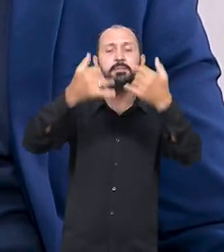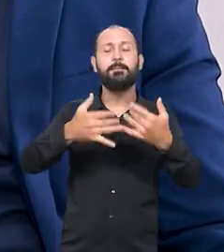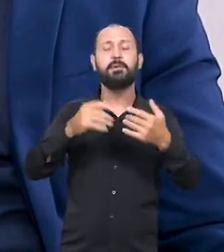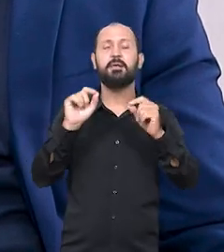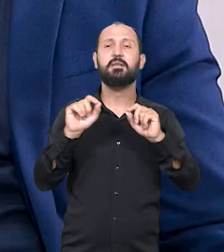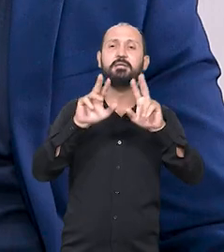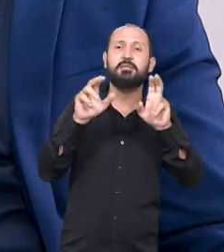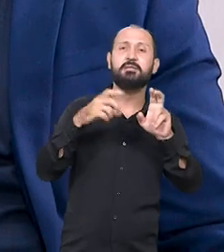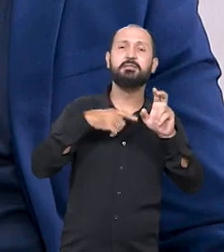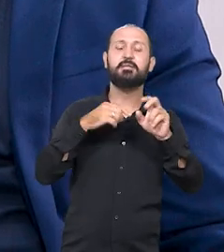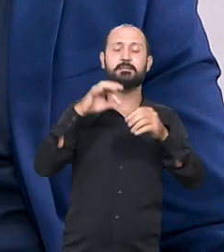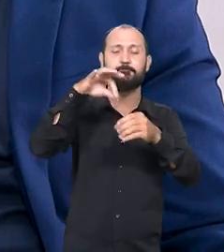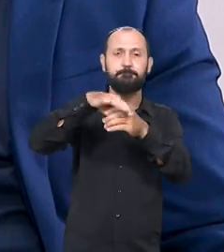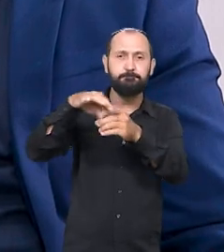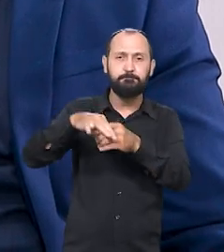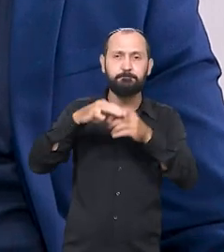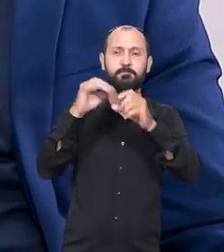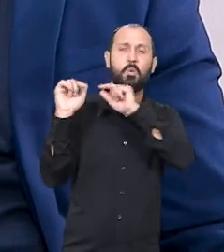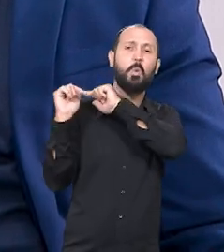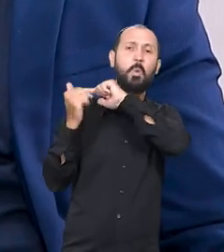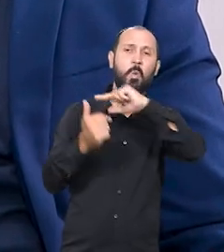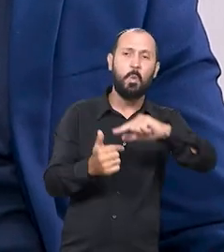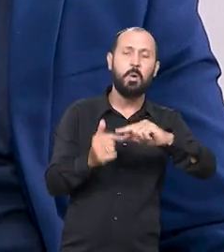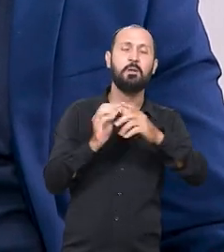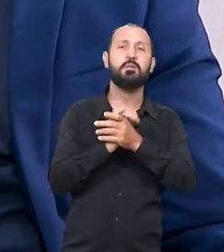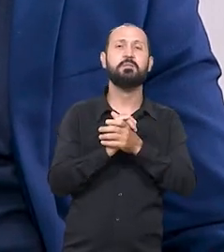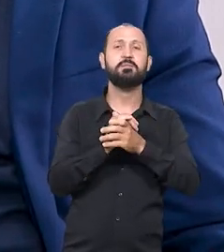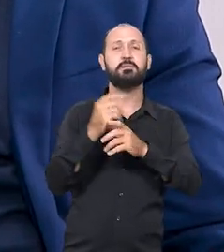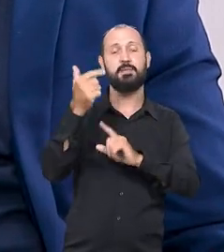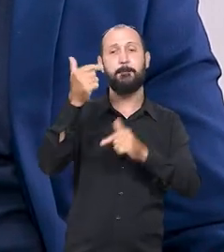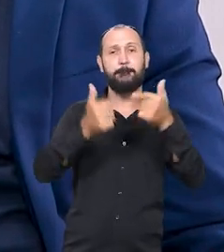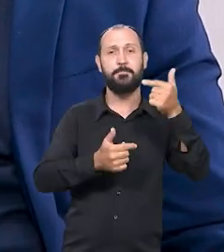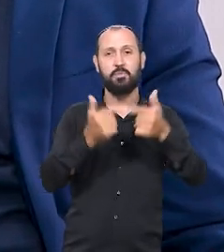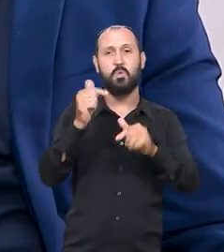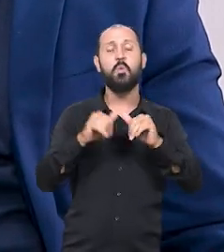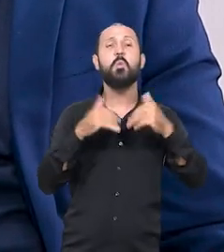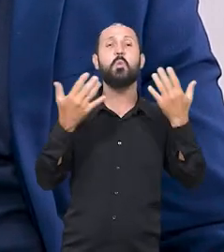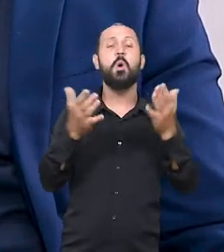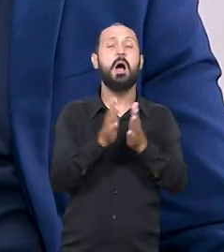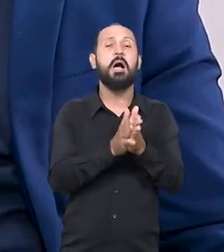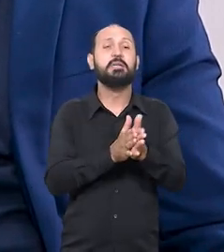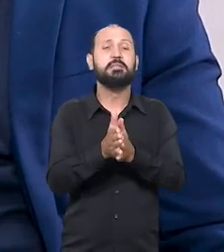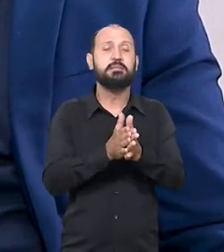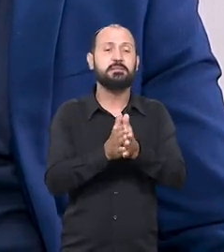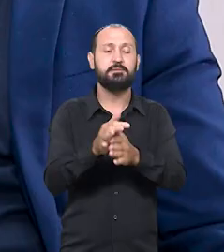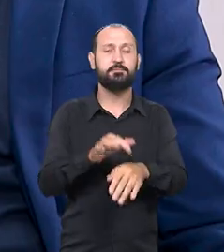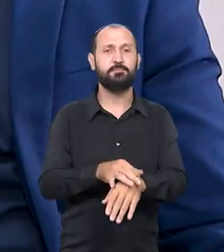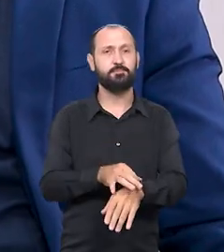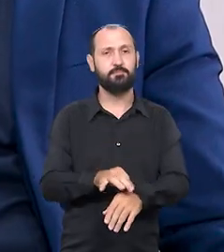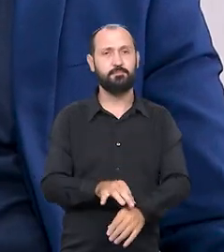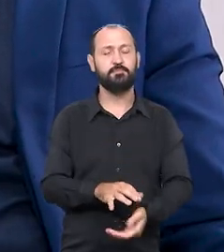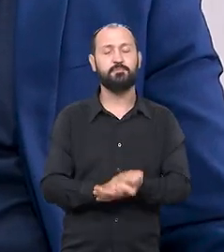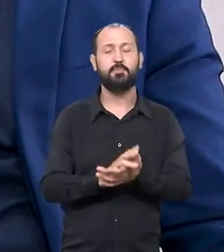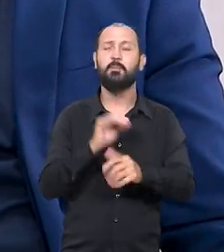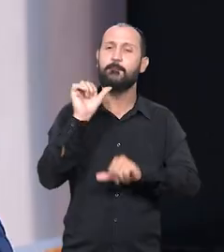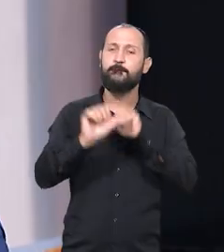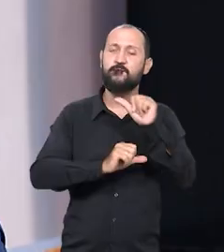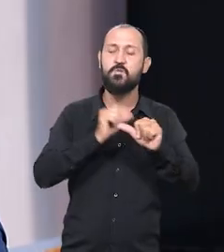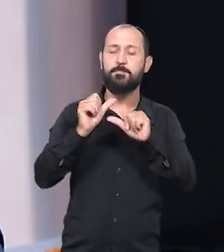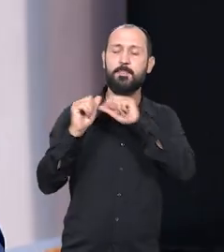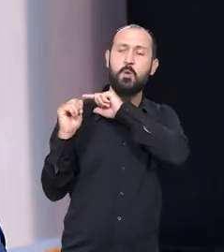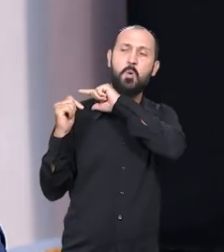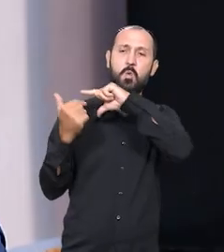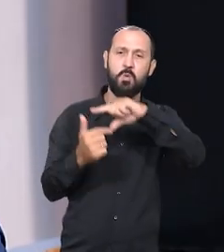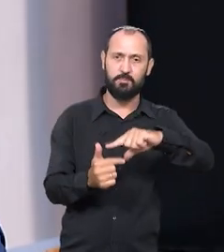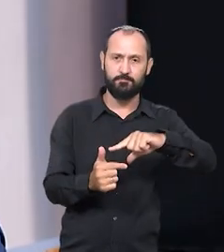fala dessa semente, dos conservadores, dessa política? Qual é a expectativa deles? Eu me tornei um